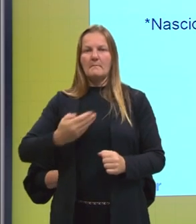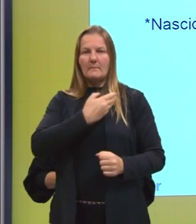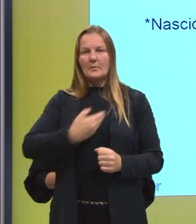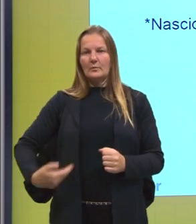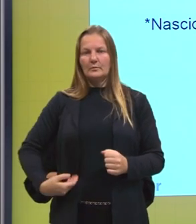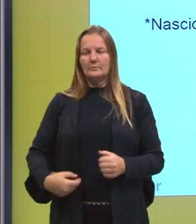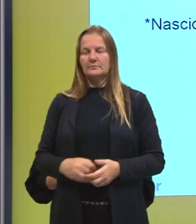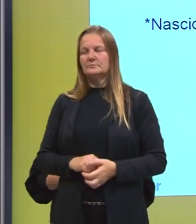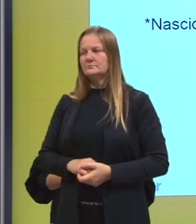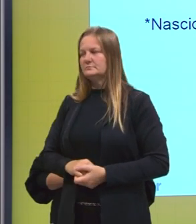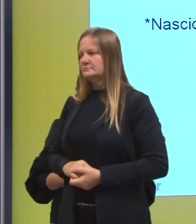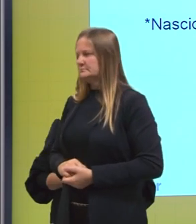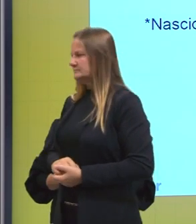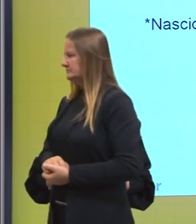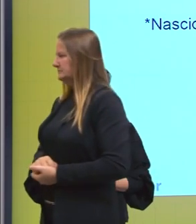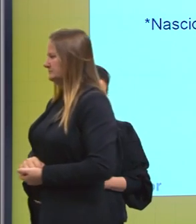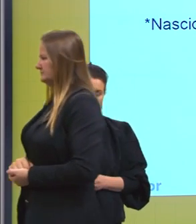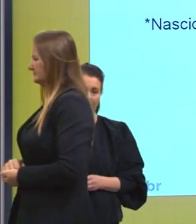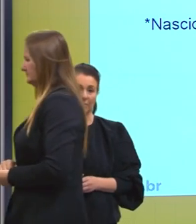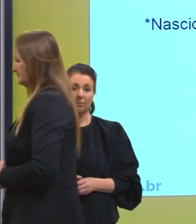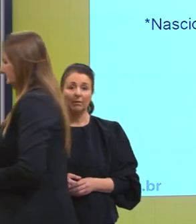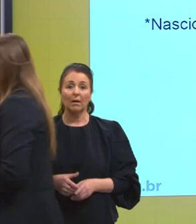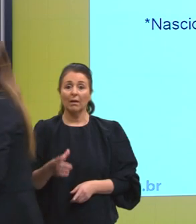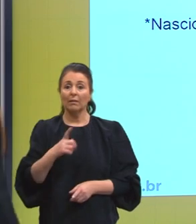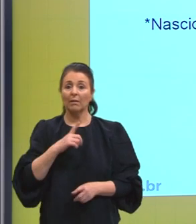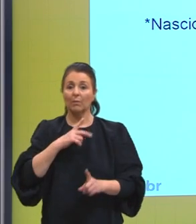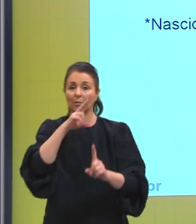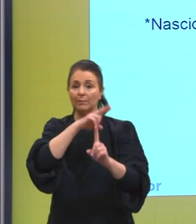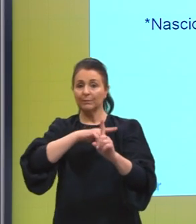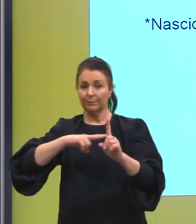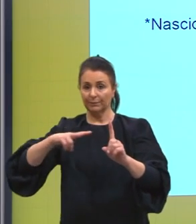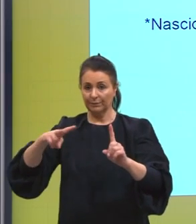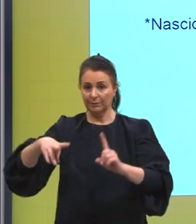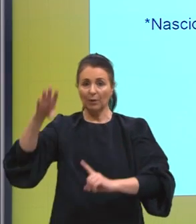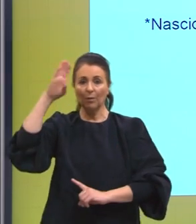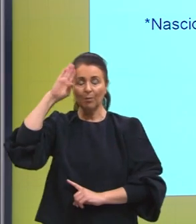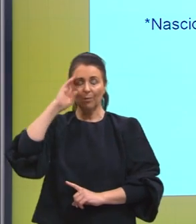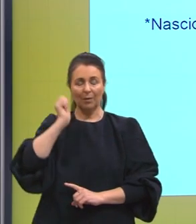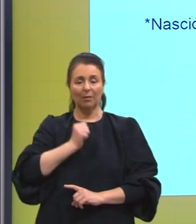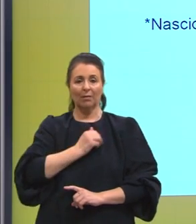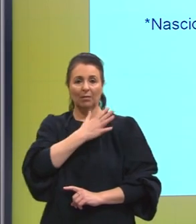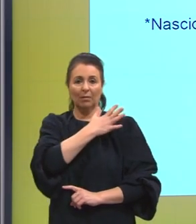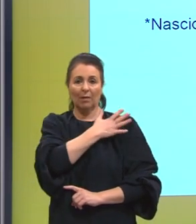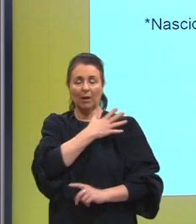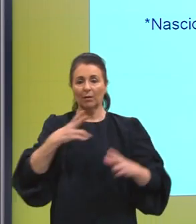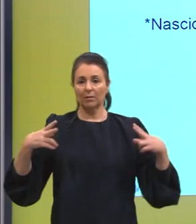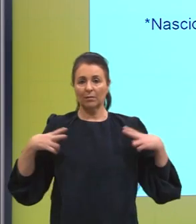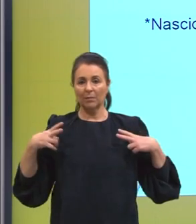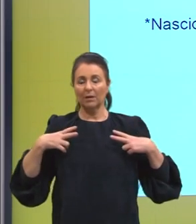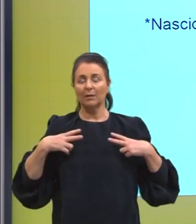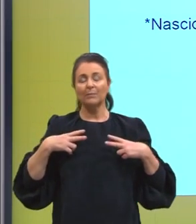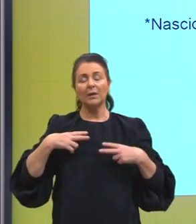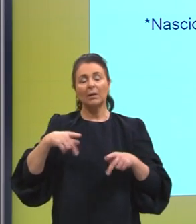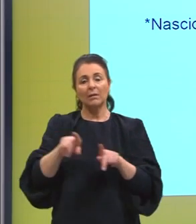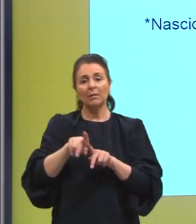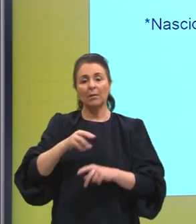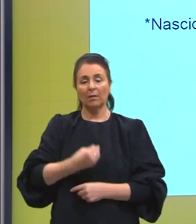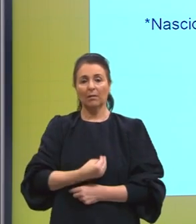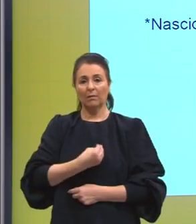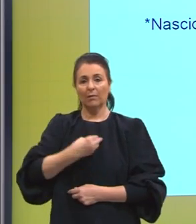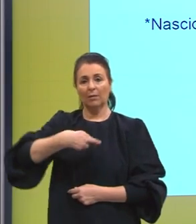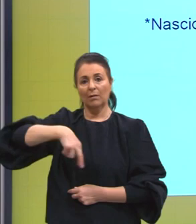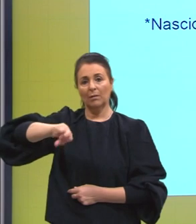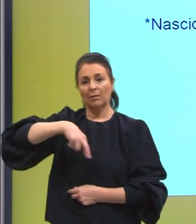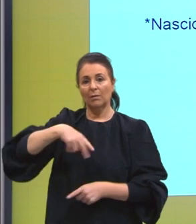outra perspectiva, é outra pegada. O militar do privado e o religioso, o laico temporal.